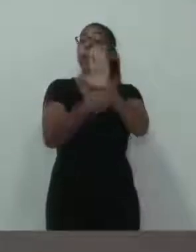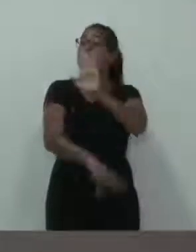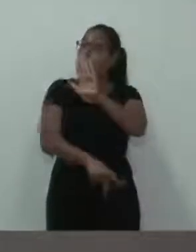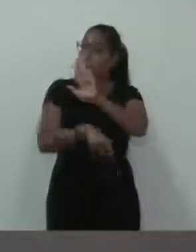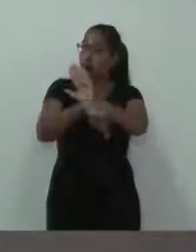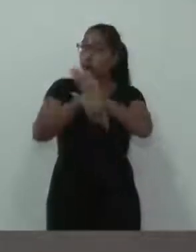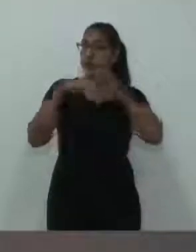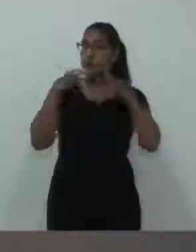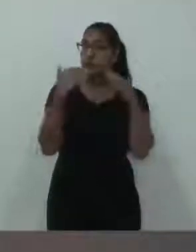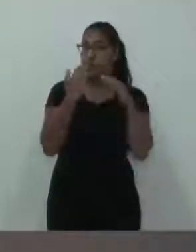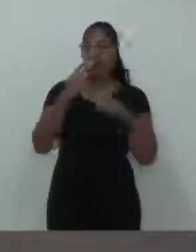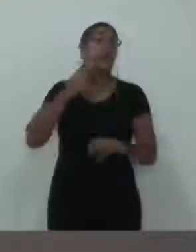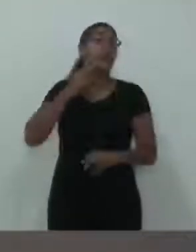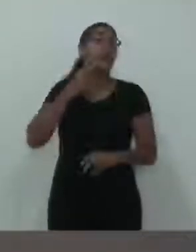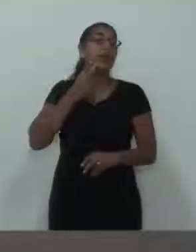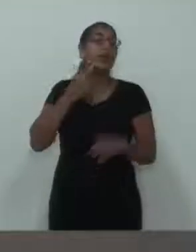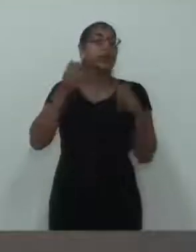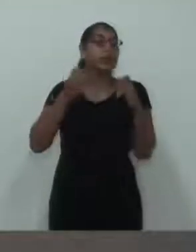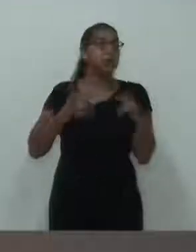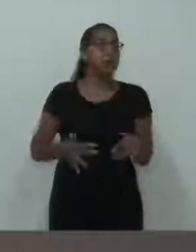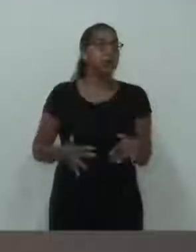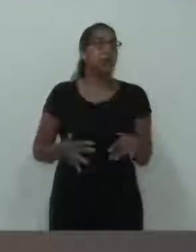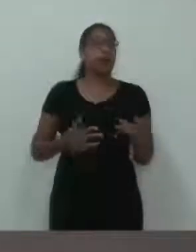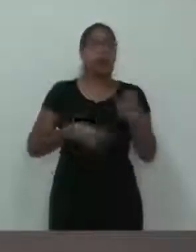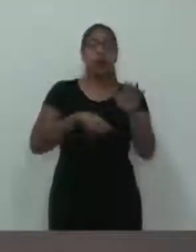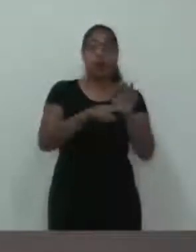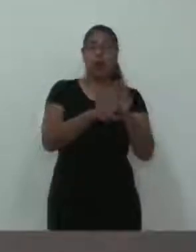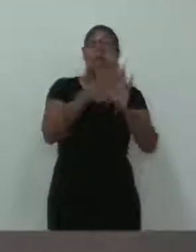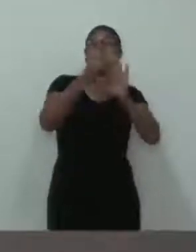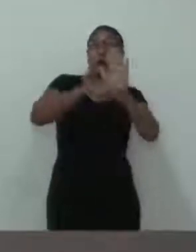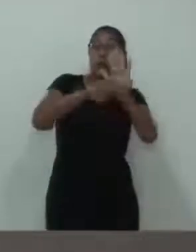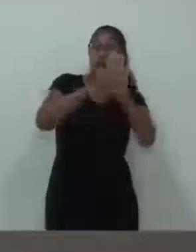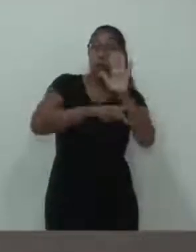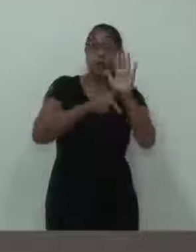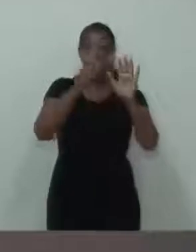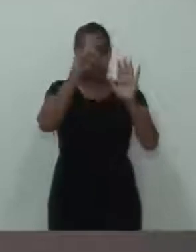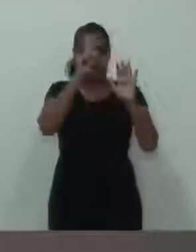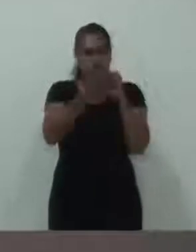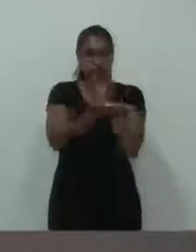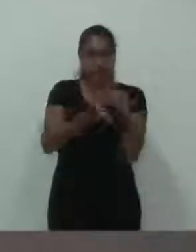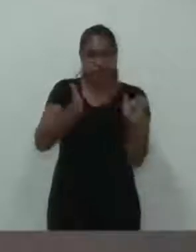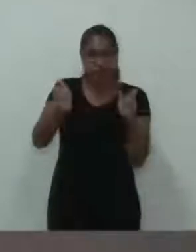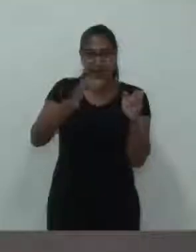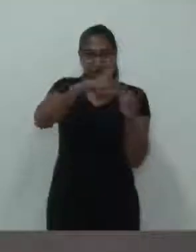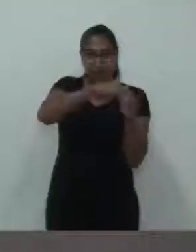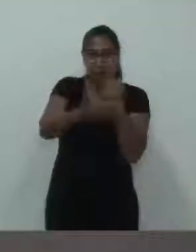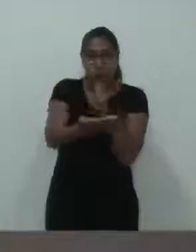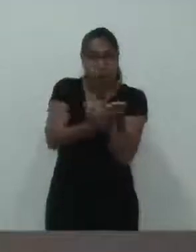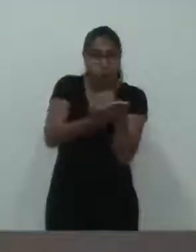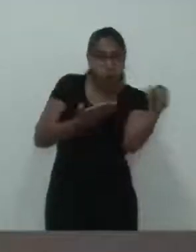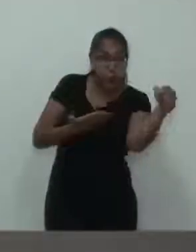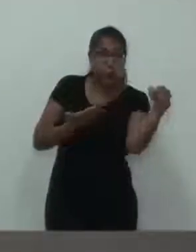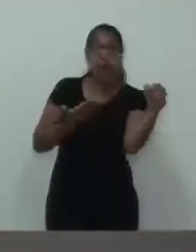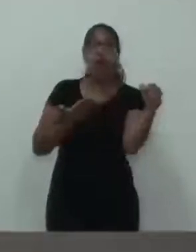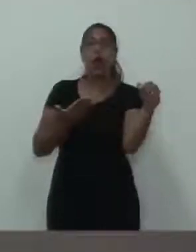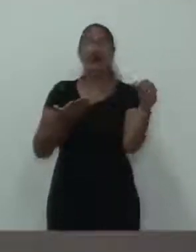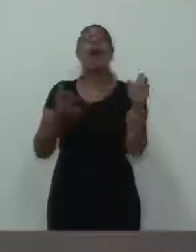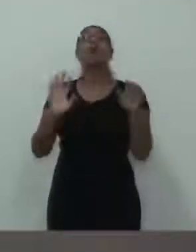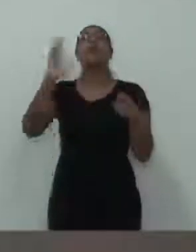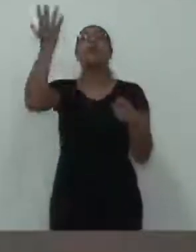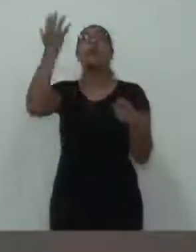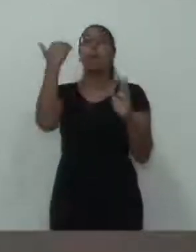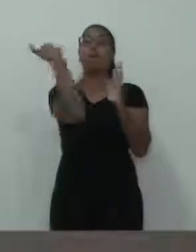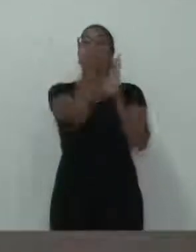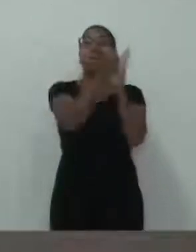a partir do momento que um projeto expirou o seu prazo de votação e ele ainda não foi votado, a pauta fica trancada.